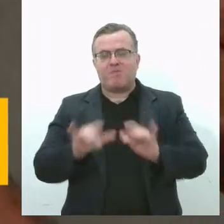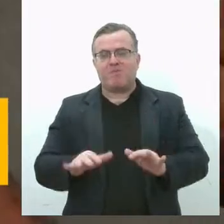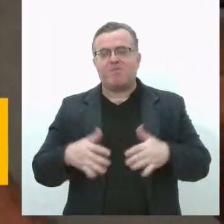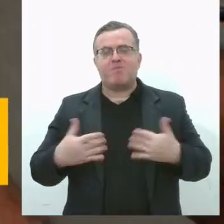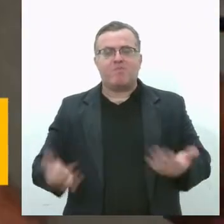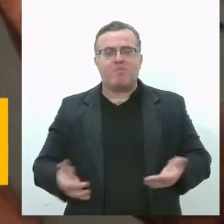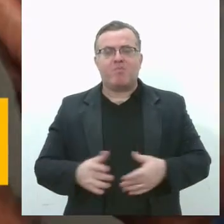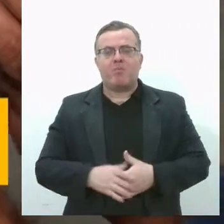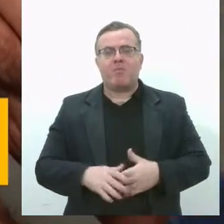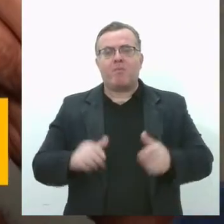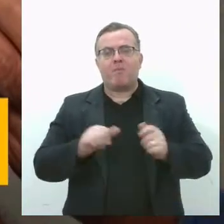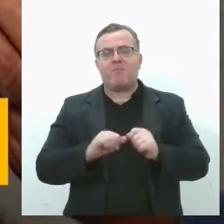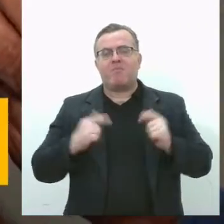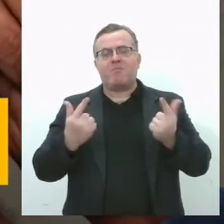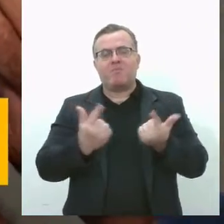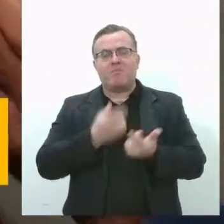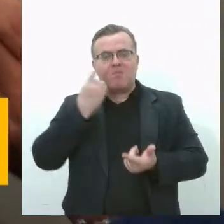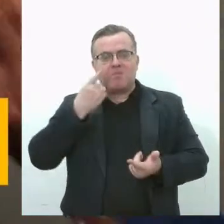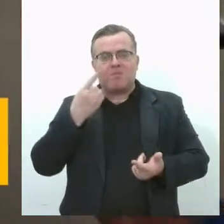Assembleia que está feliz em recebê-lo.